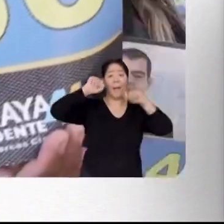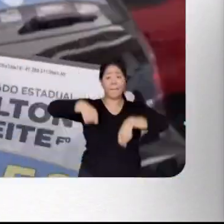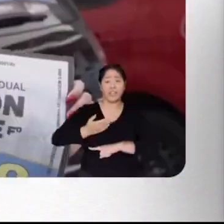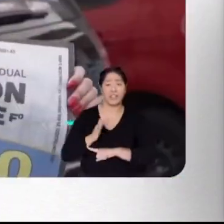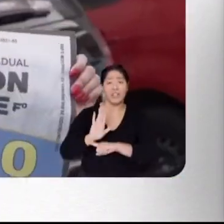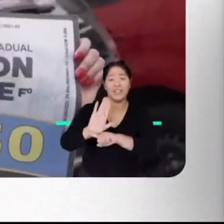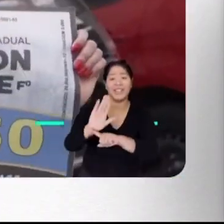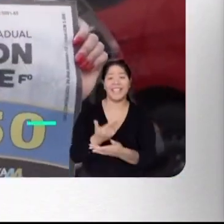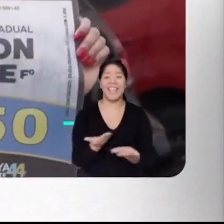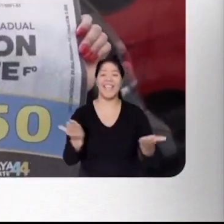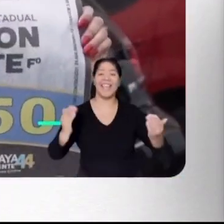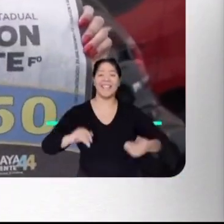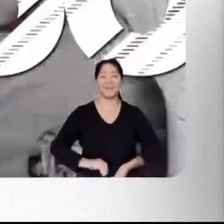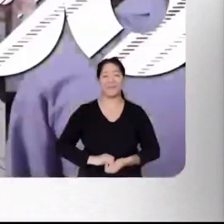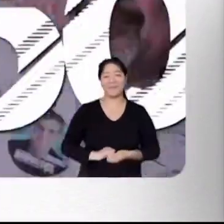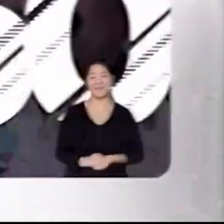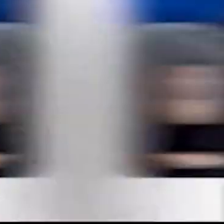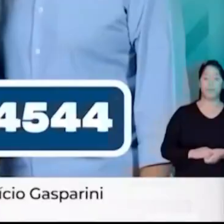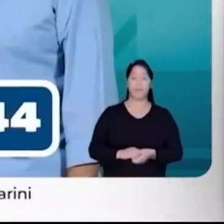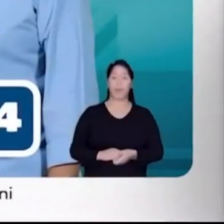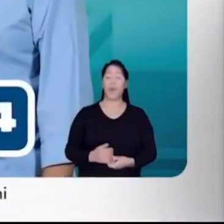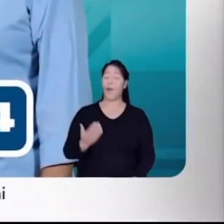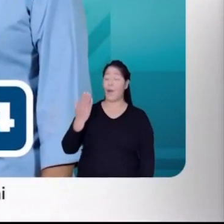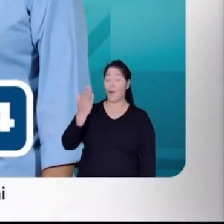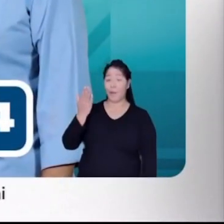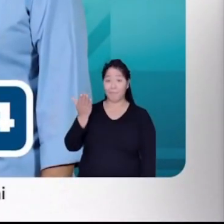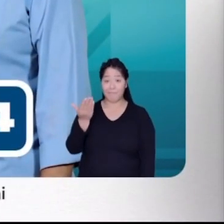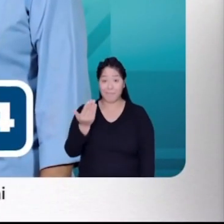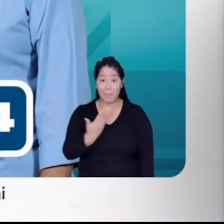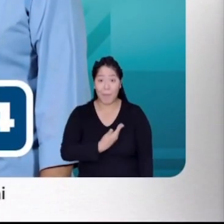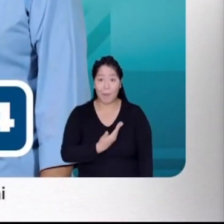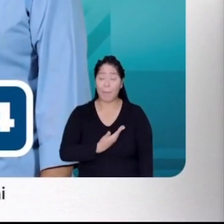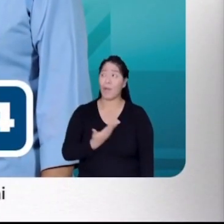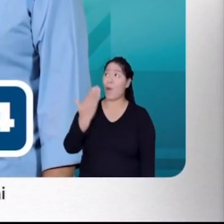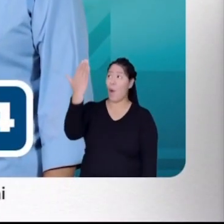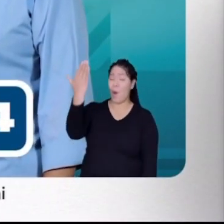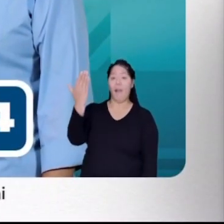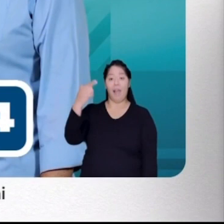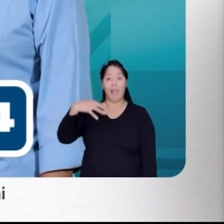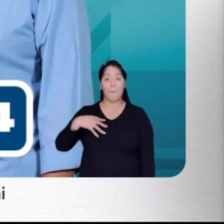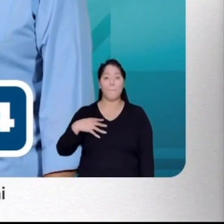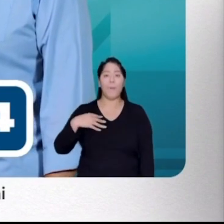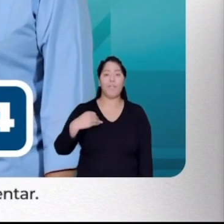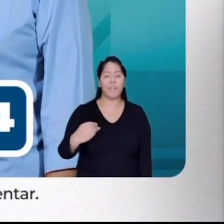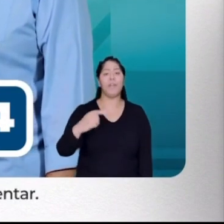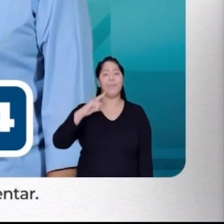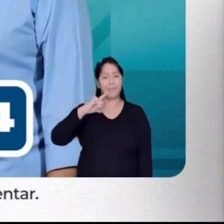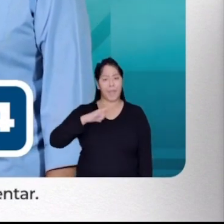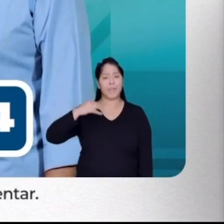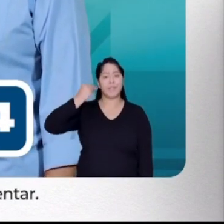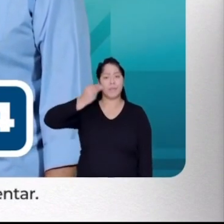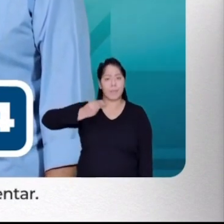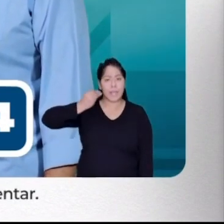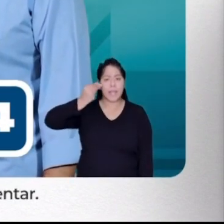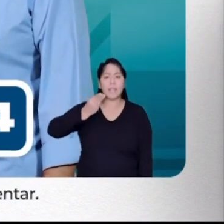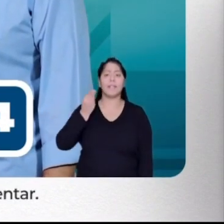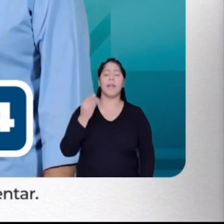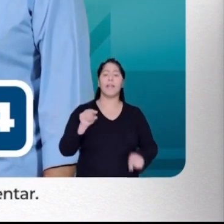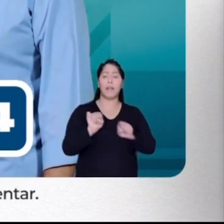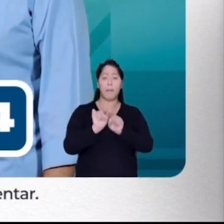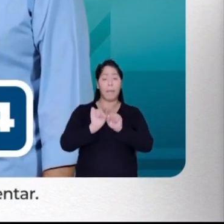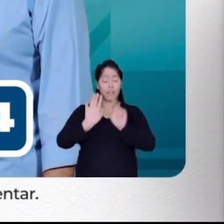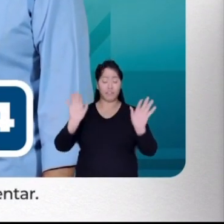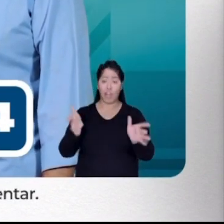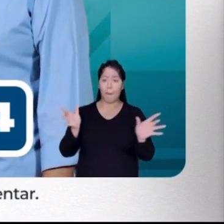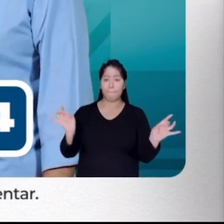Ajude Milton Leite, ajuda você. Meus amigos, meu filho Maurício Gasparini tem experiência e